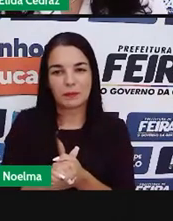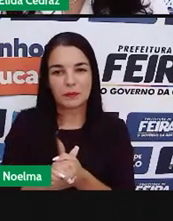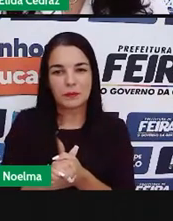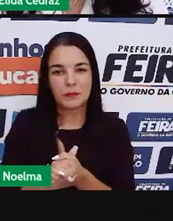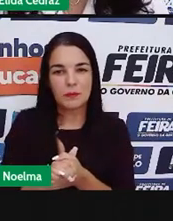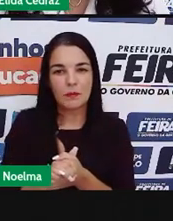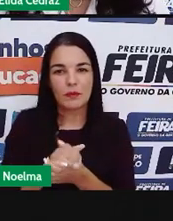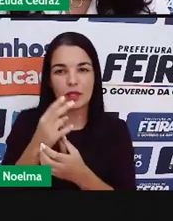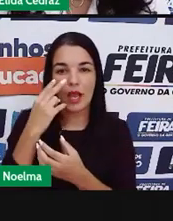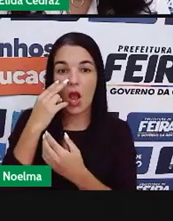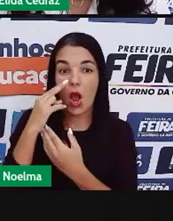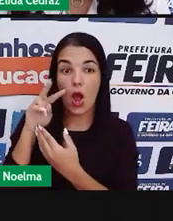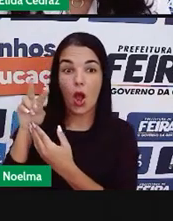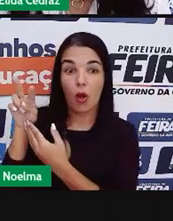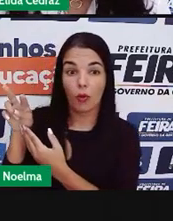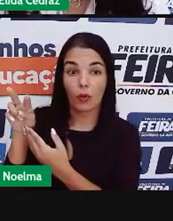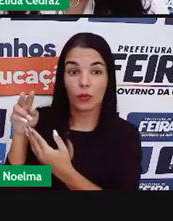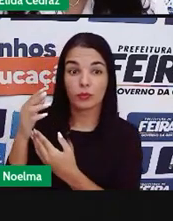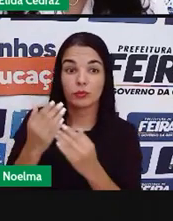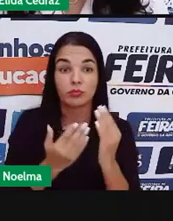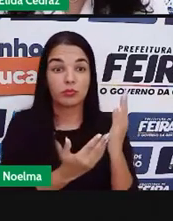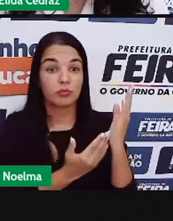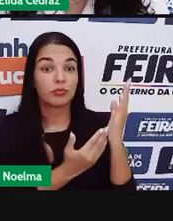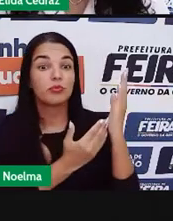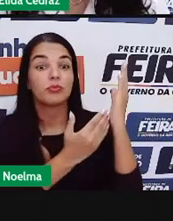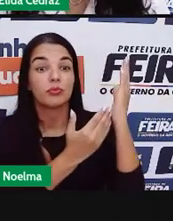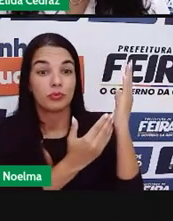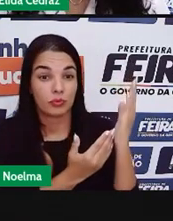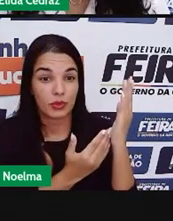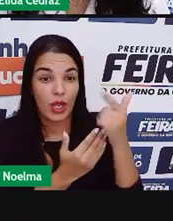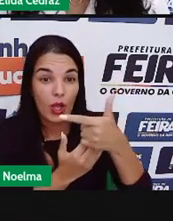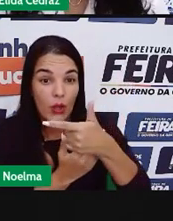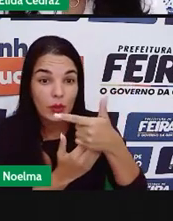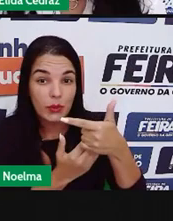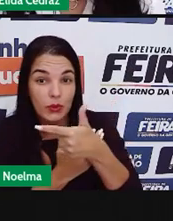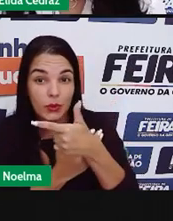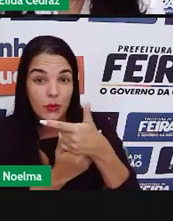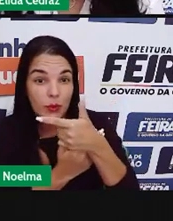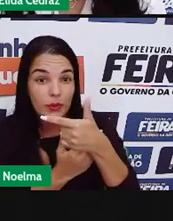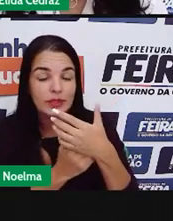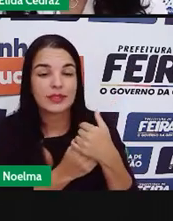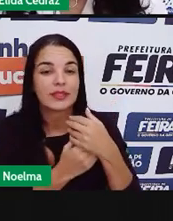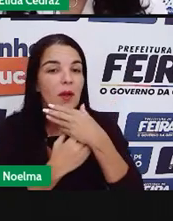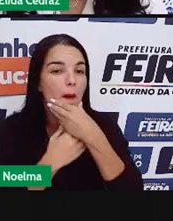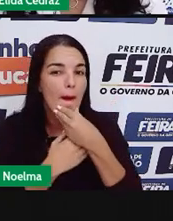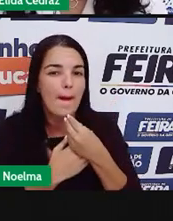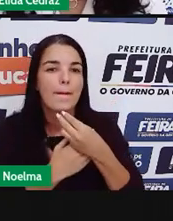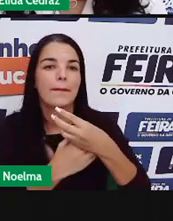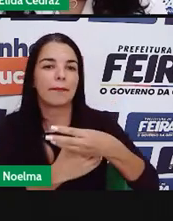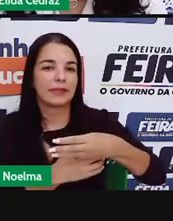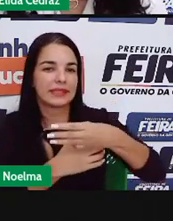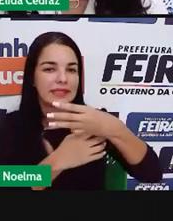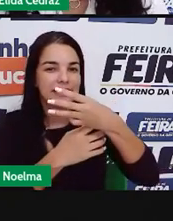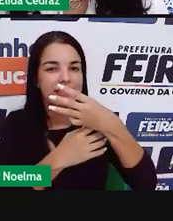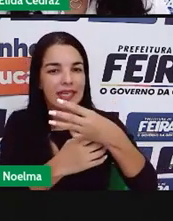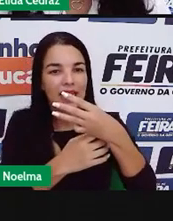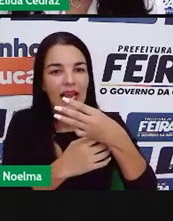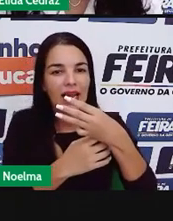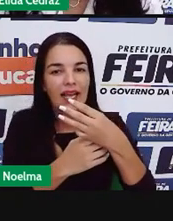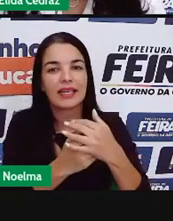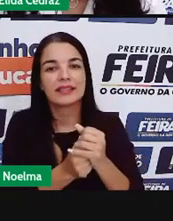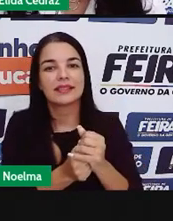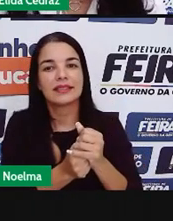Eu pedi ao Raimundo da Nova, João Marinho Falcão, Arnol Ferreira Silva.